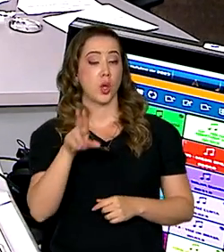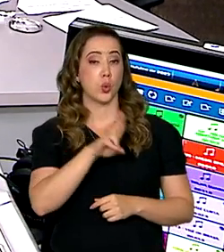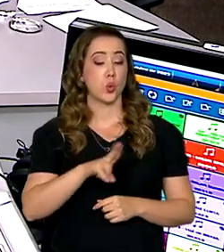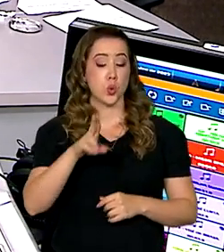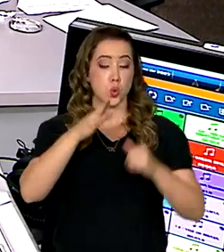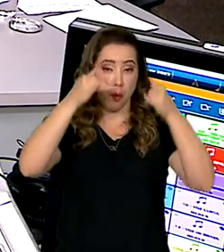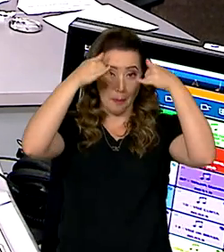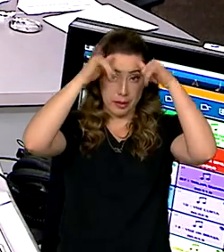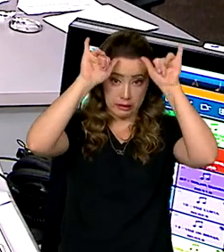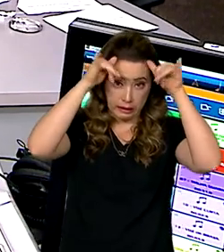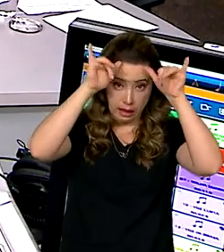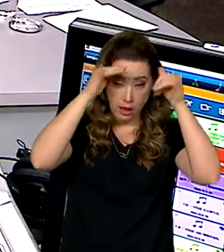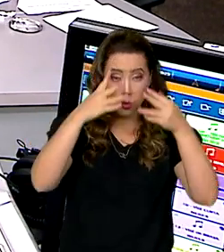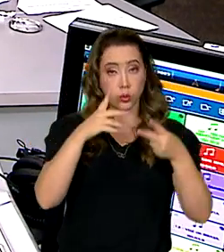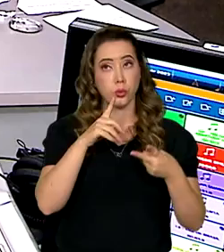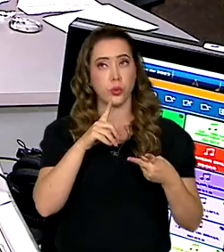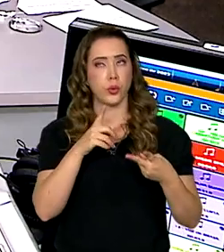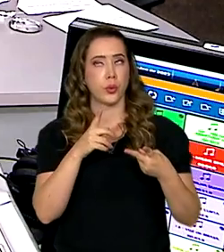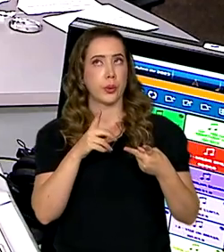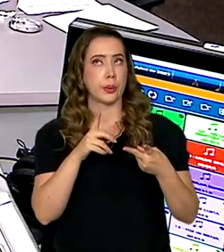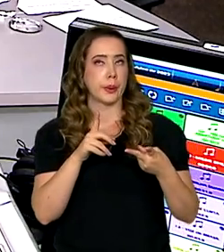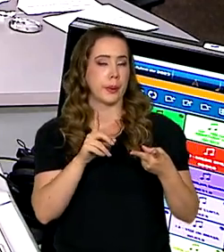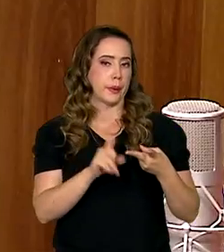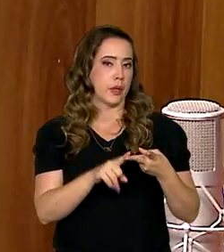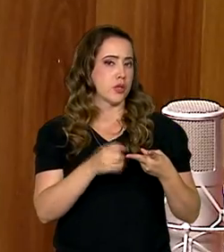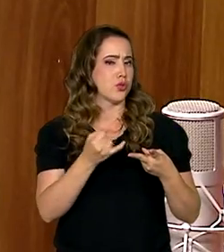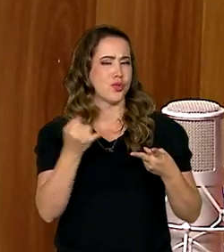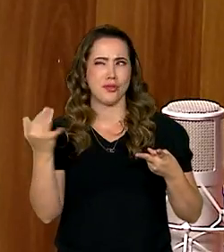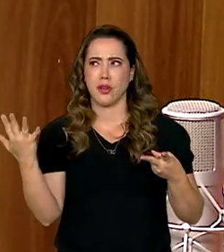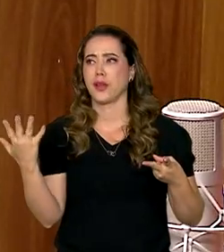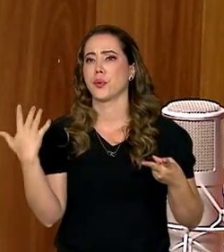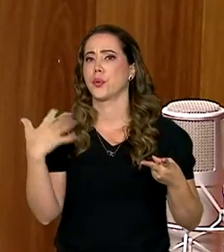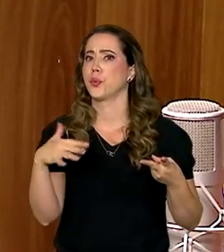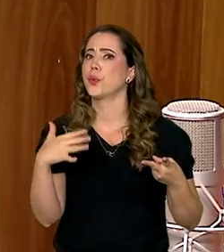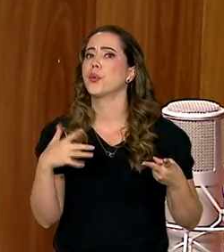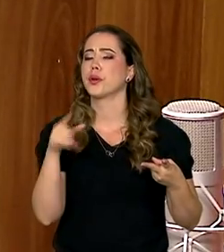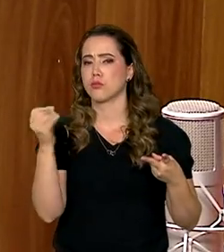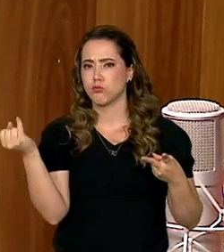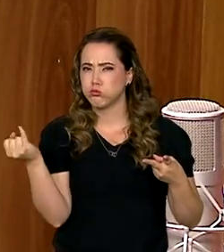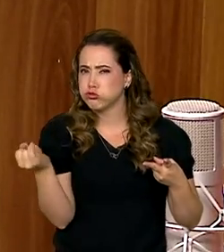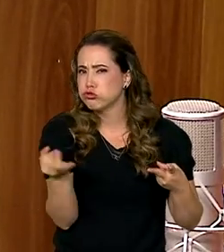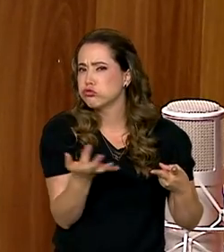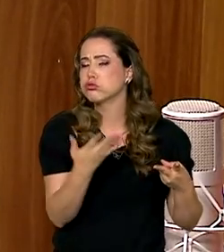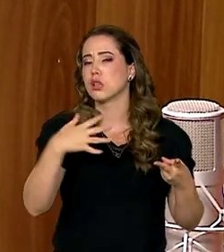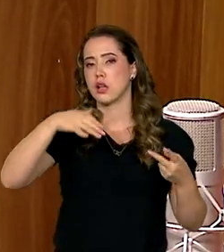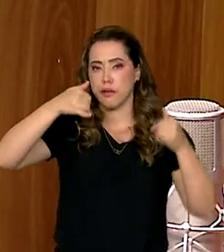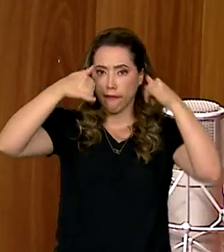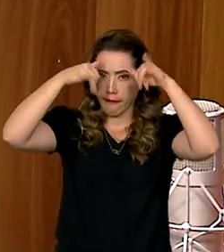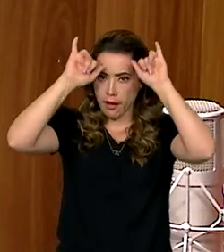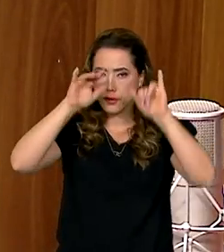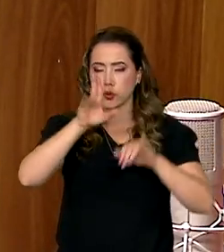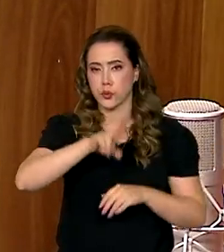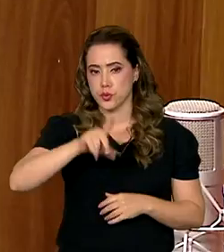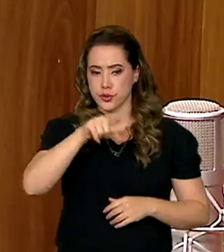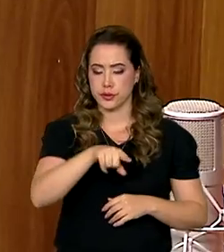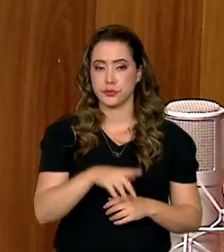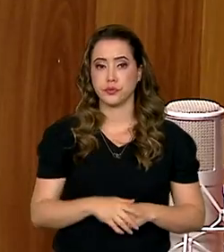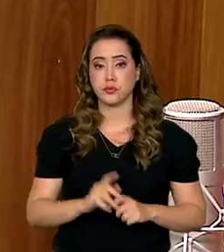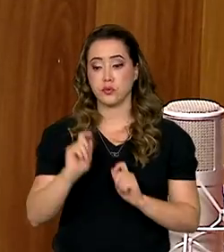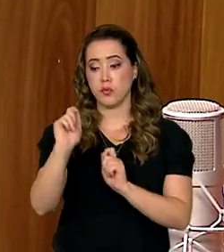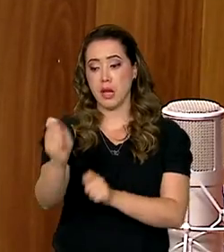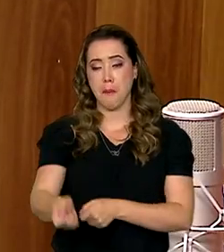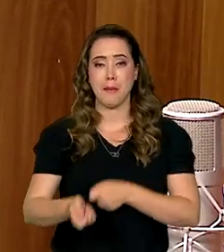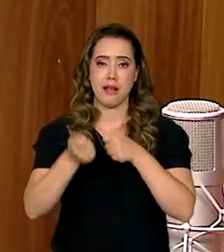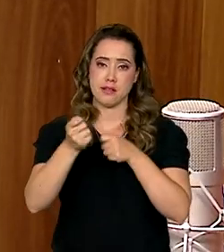De pecuária, criação de gado, muito gado já ali dentro, né? Tem pesca